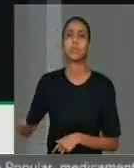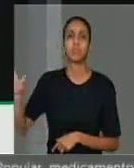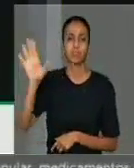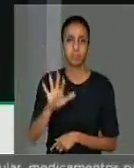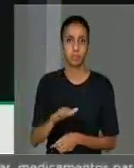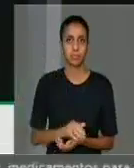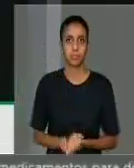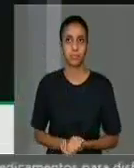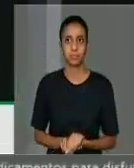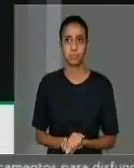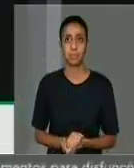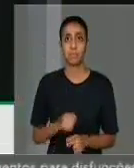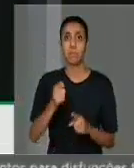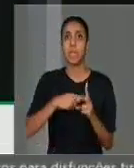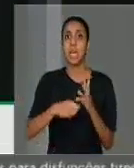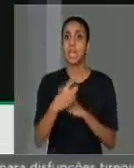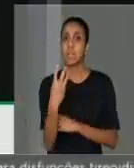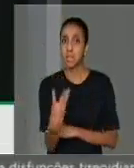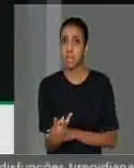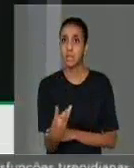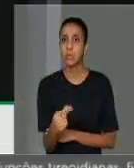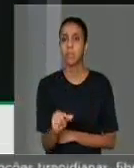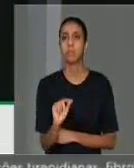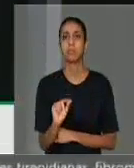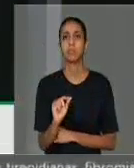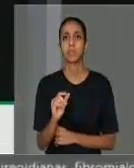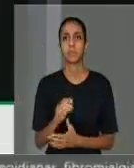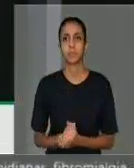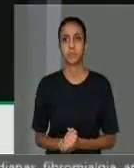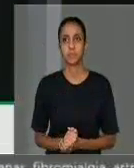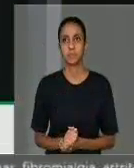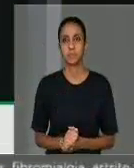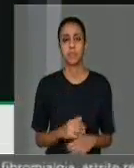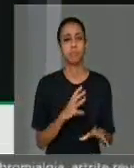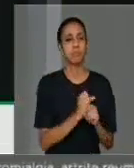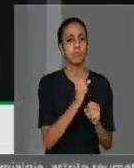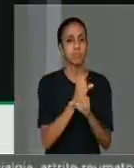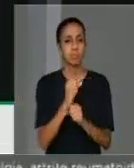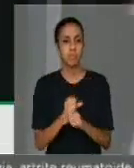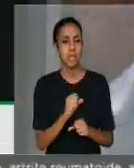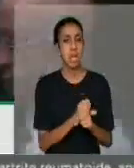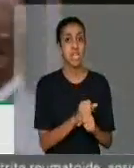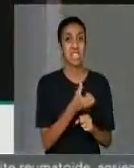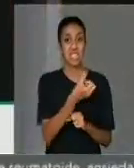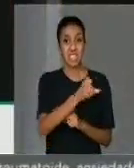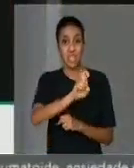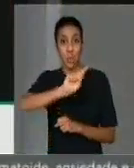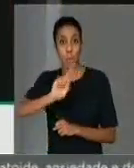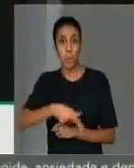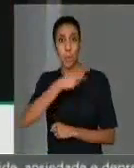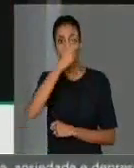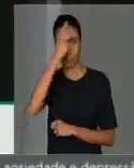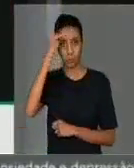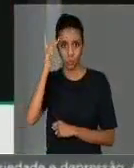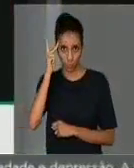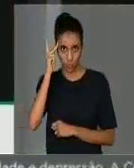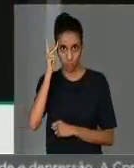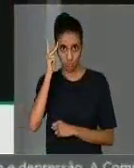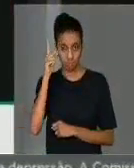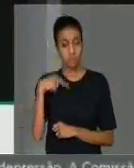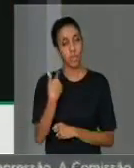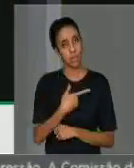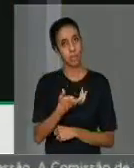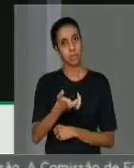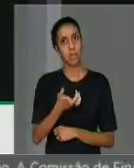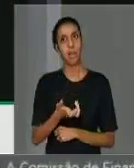Em três meses, somamos mais de 65 mil pessoas e queremos